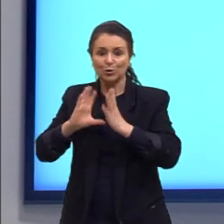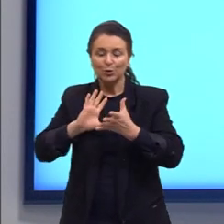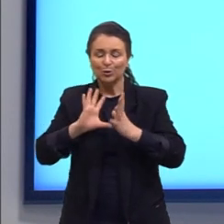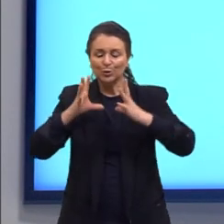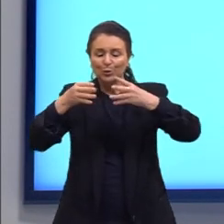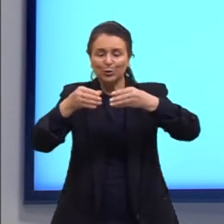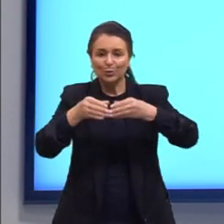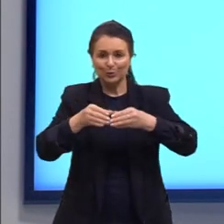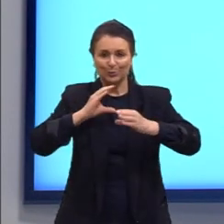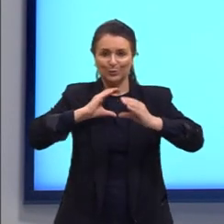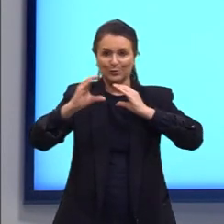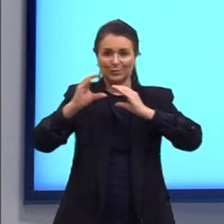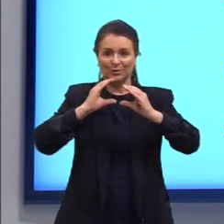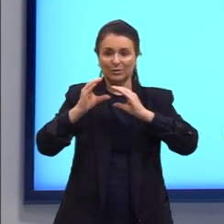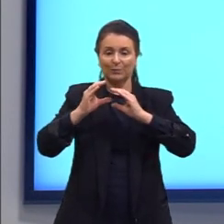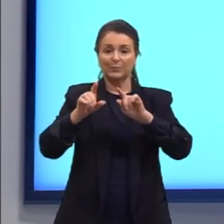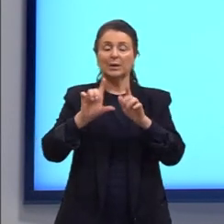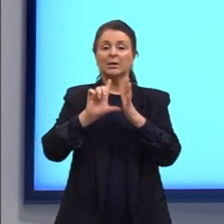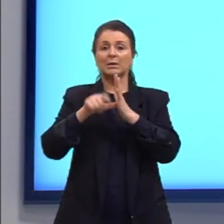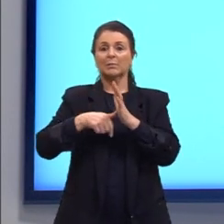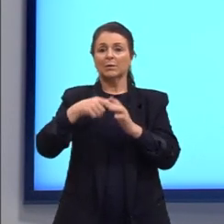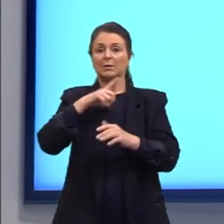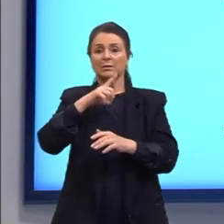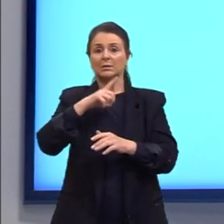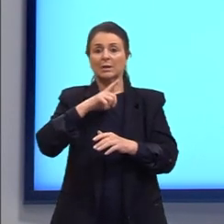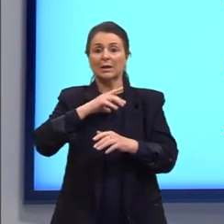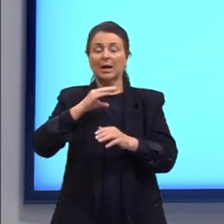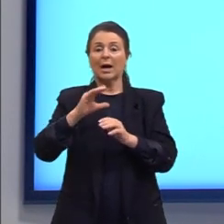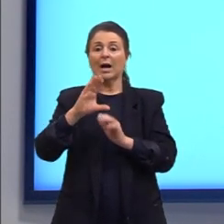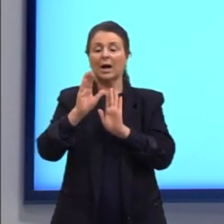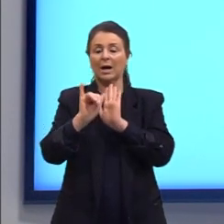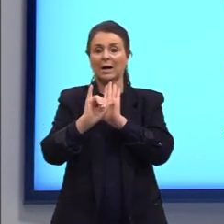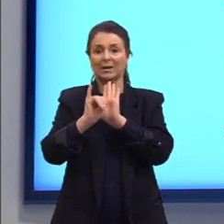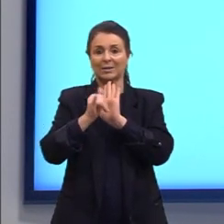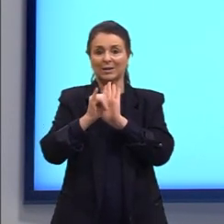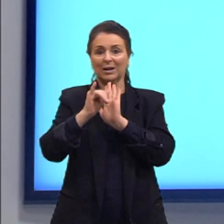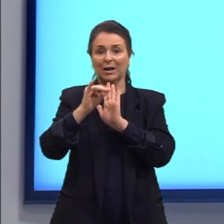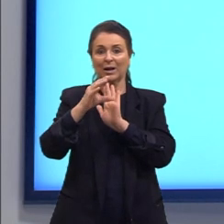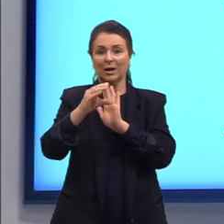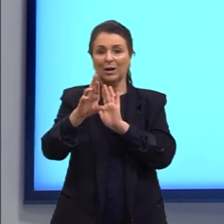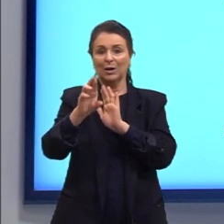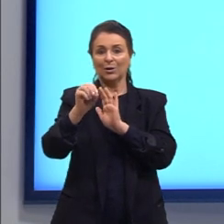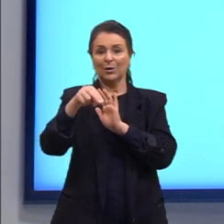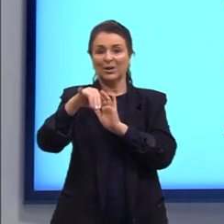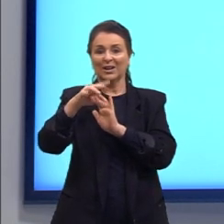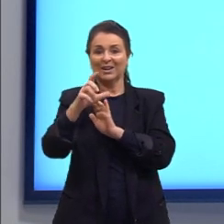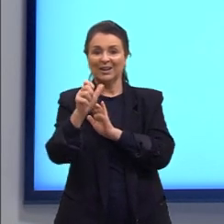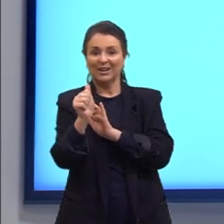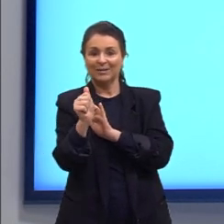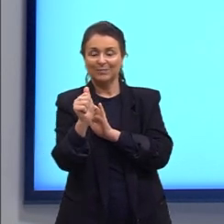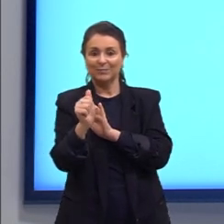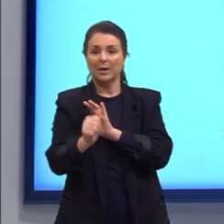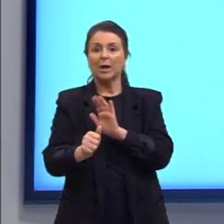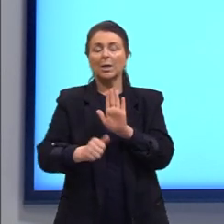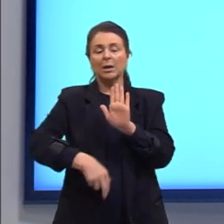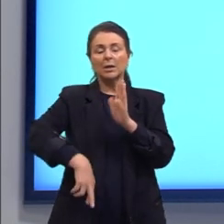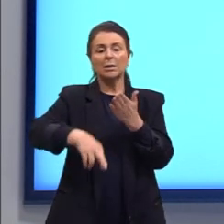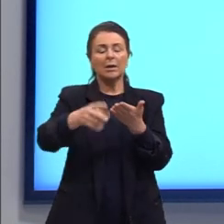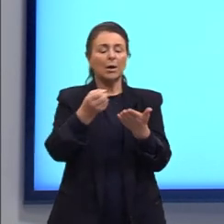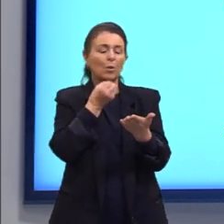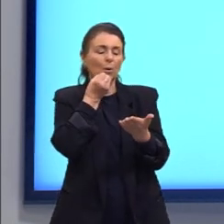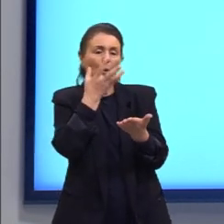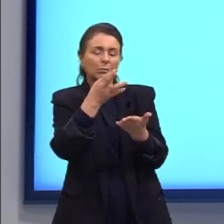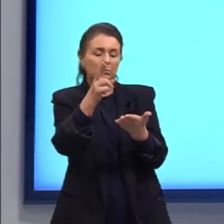comunicação. E, por fim, a gente tem aí a nossa crônica jornalística, que é um relato dos